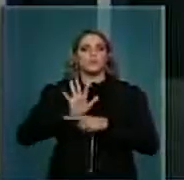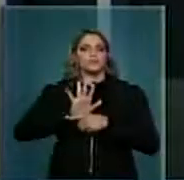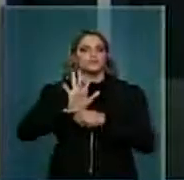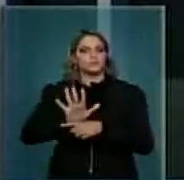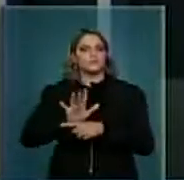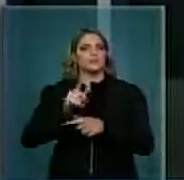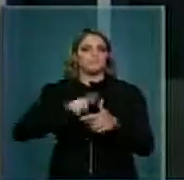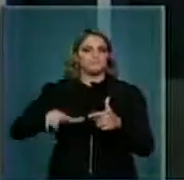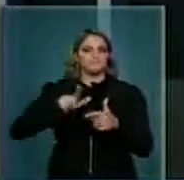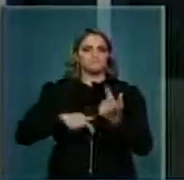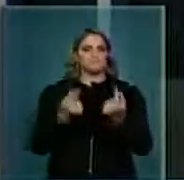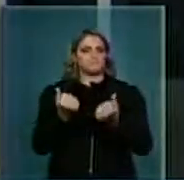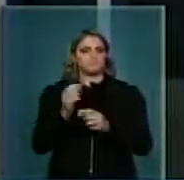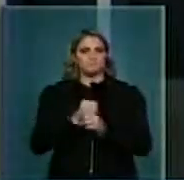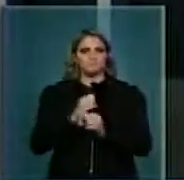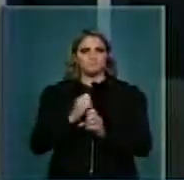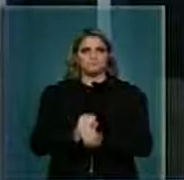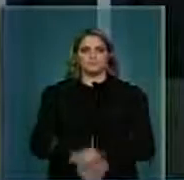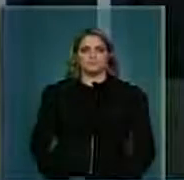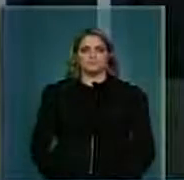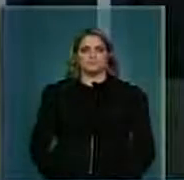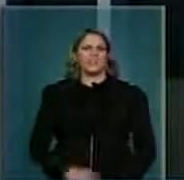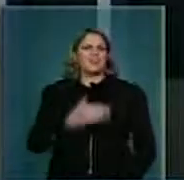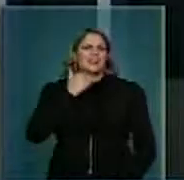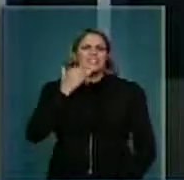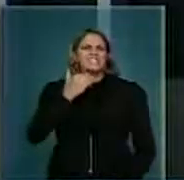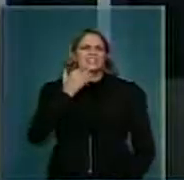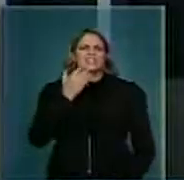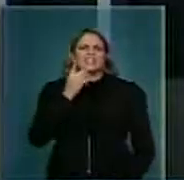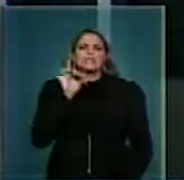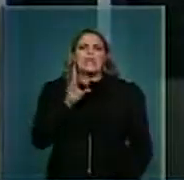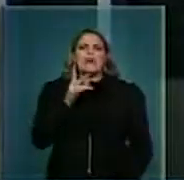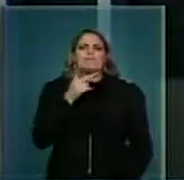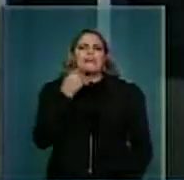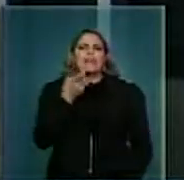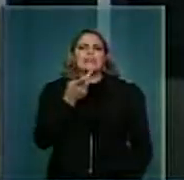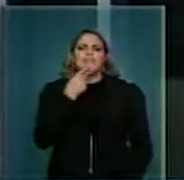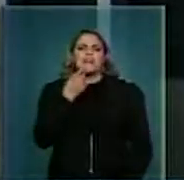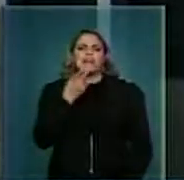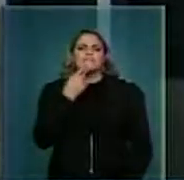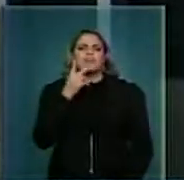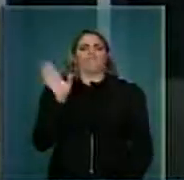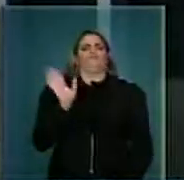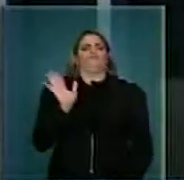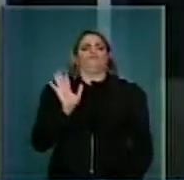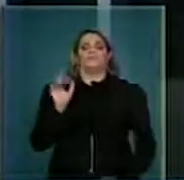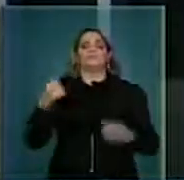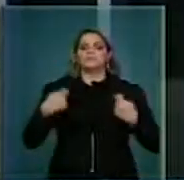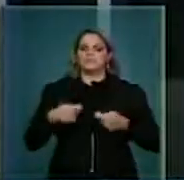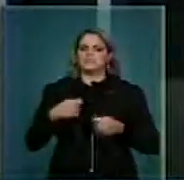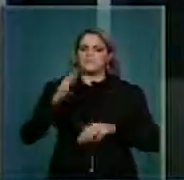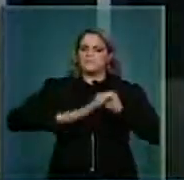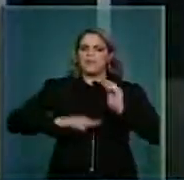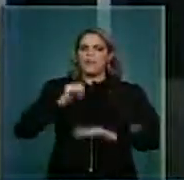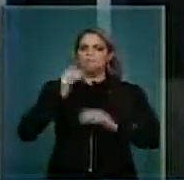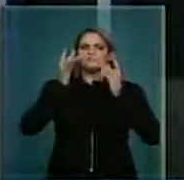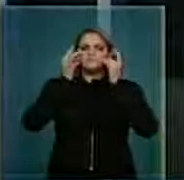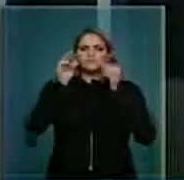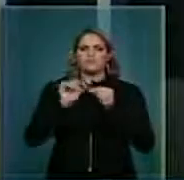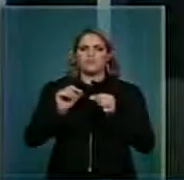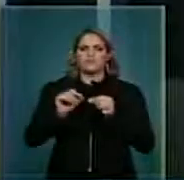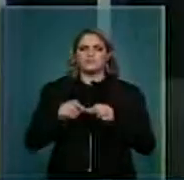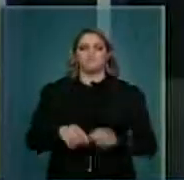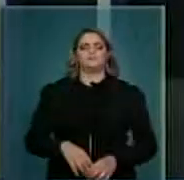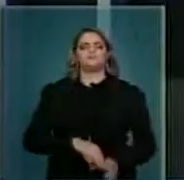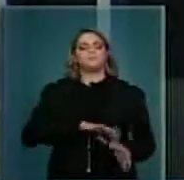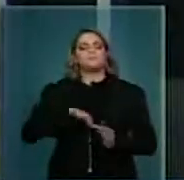questão do orçamento. Porque não adianta a gente ficar só no discurso, precisamos discutir o recurso da educação. Outra coisa, senhor